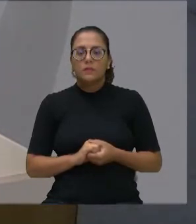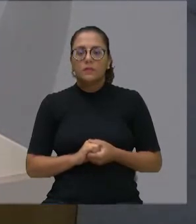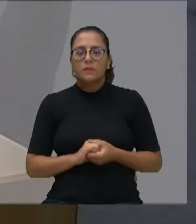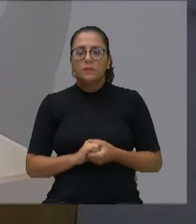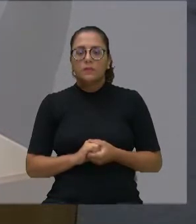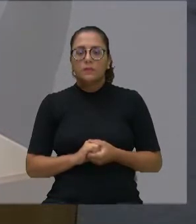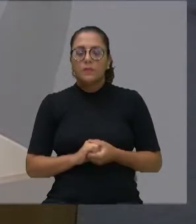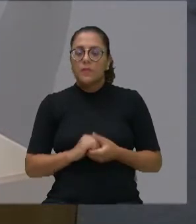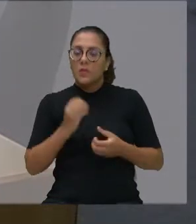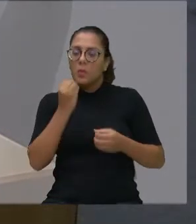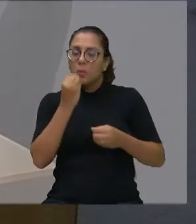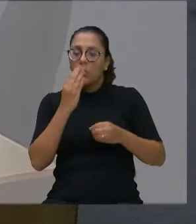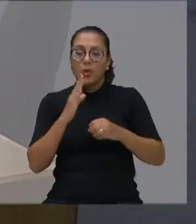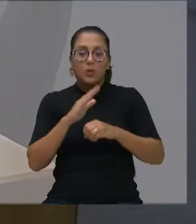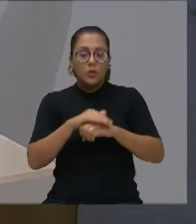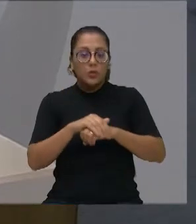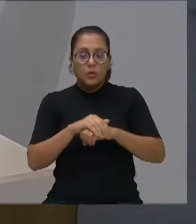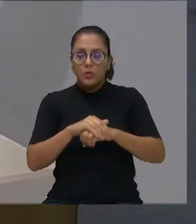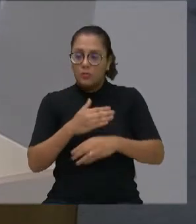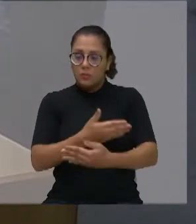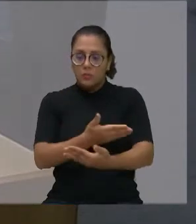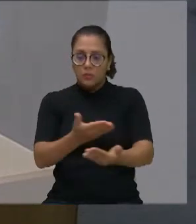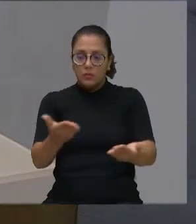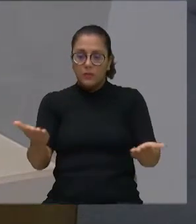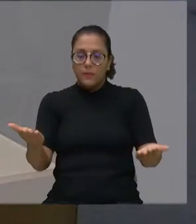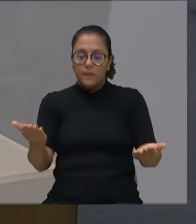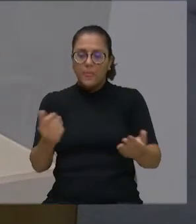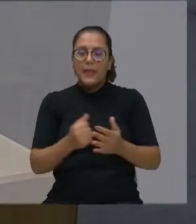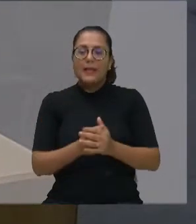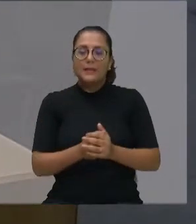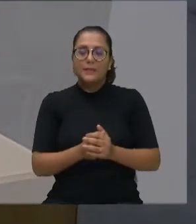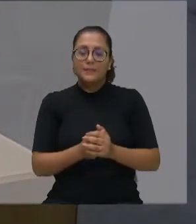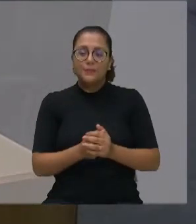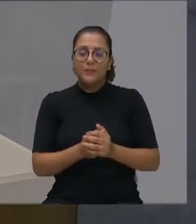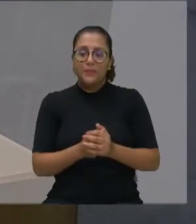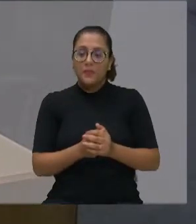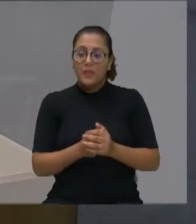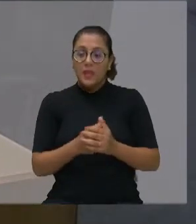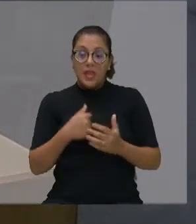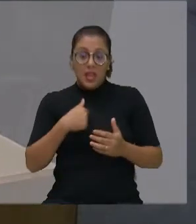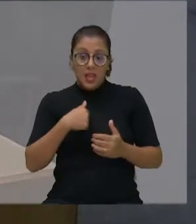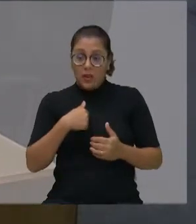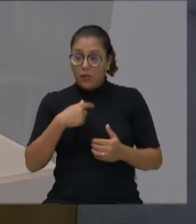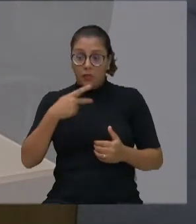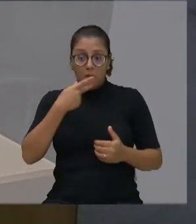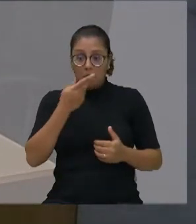Boa noite, boa noite a todos. Na verdade, eu não ia nem me manifestar,